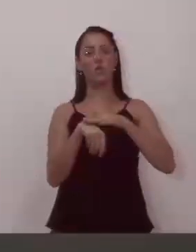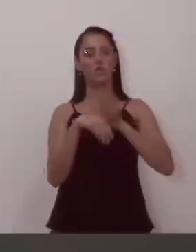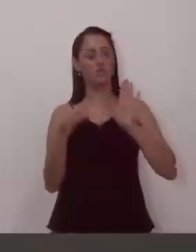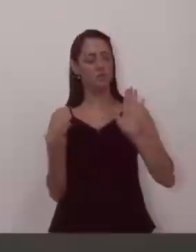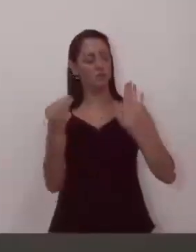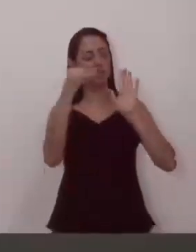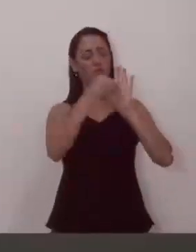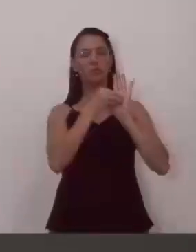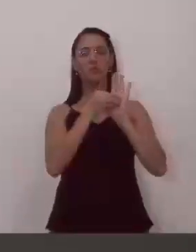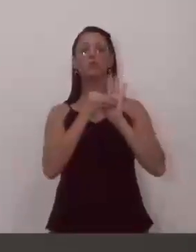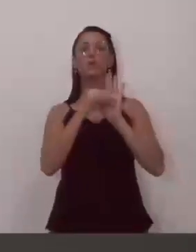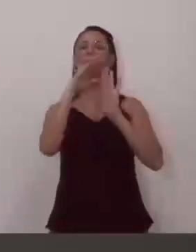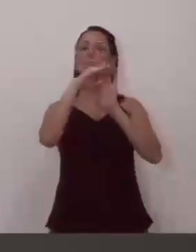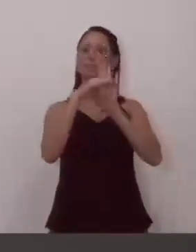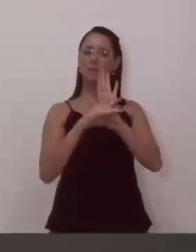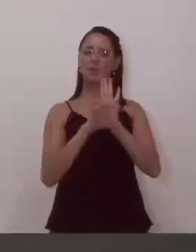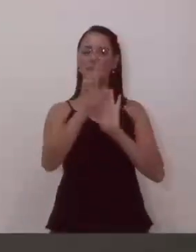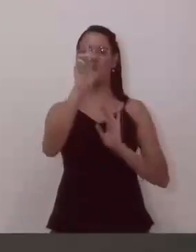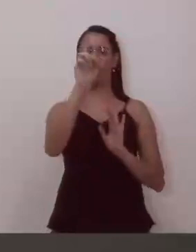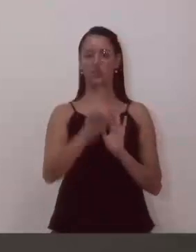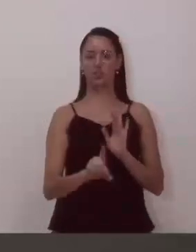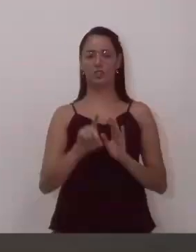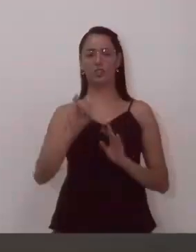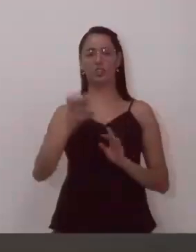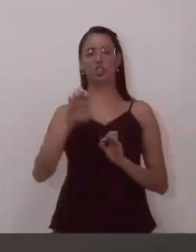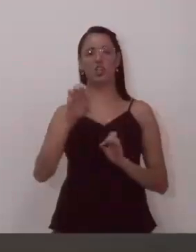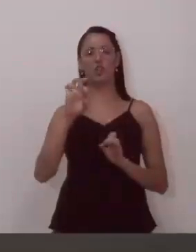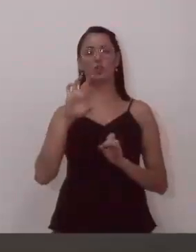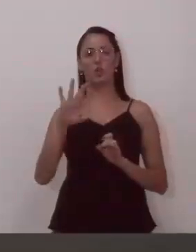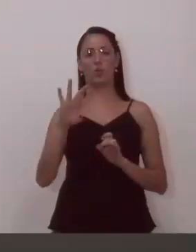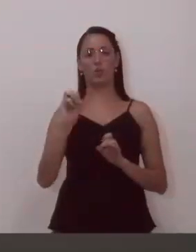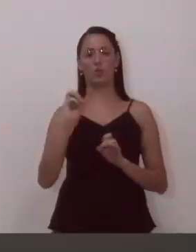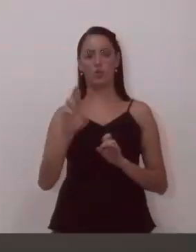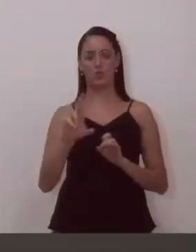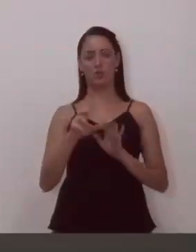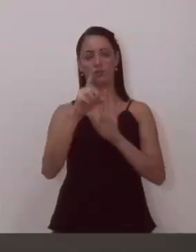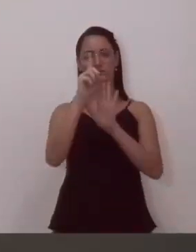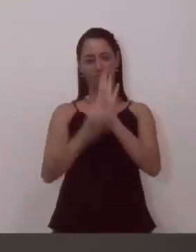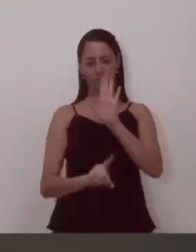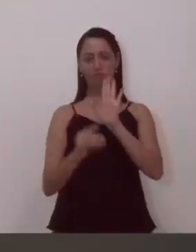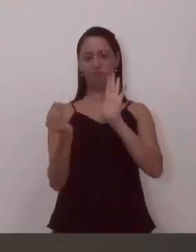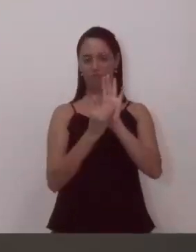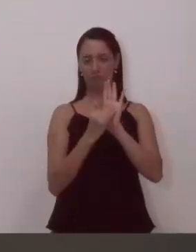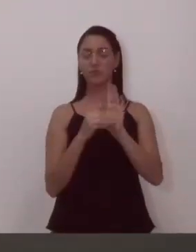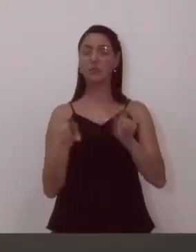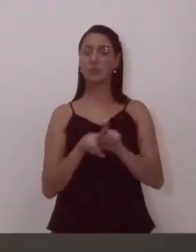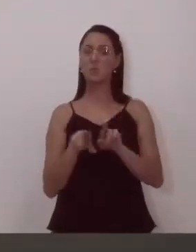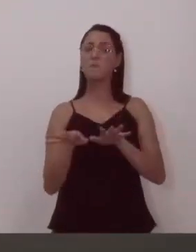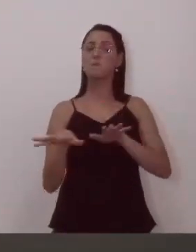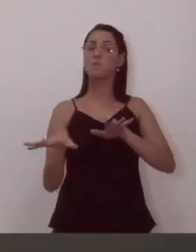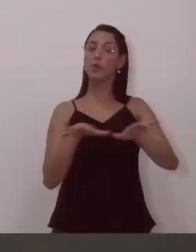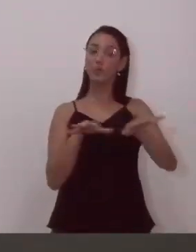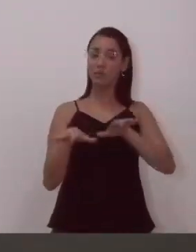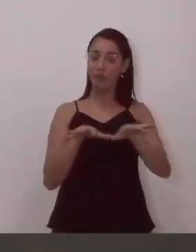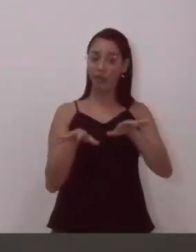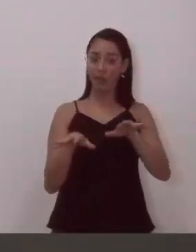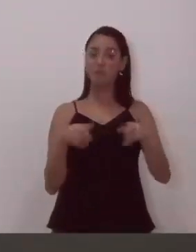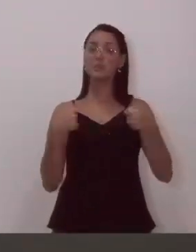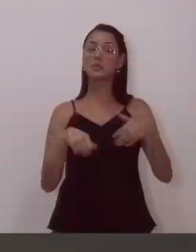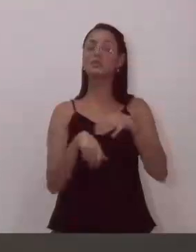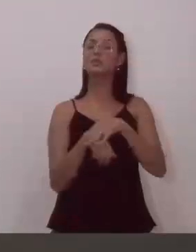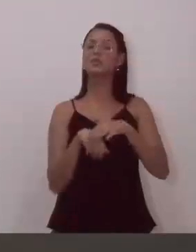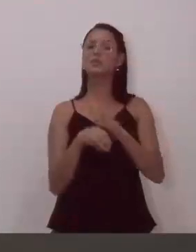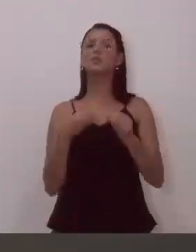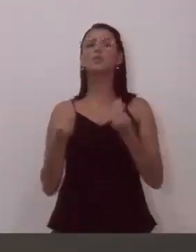diretor. Então, a gente vai fazer um movimento de tentar